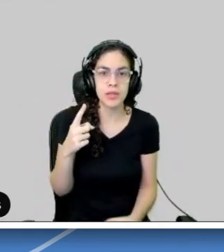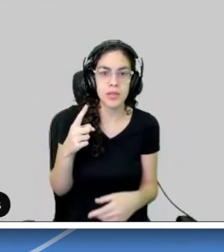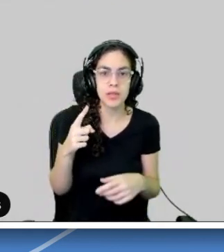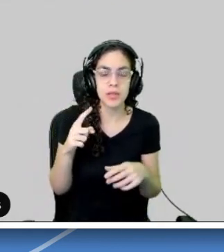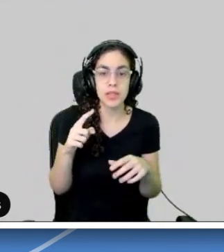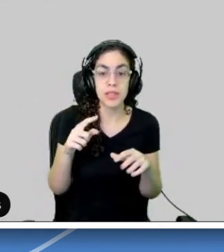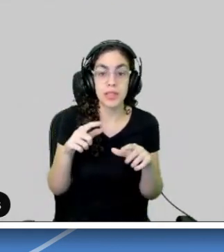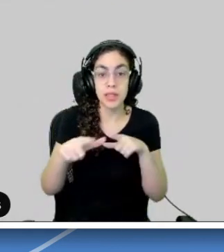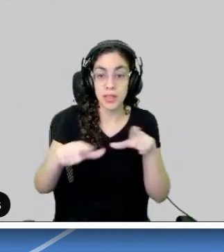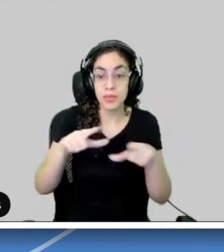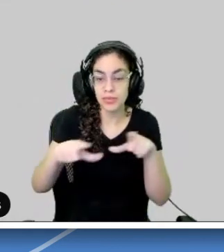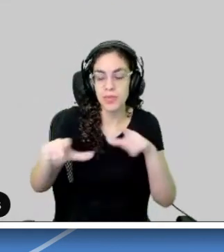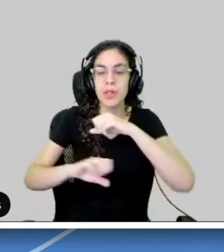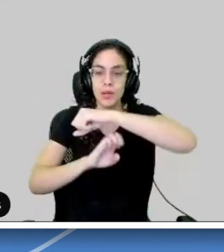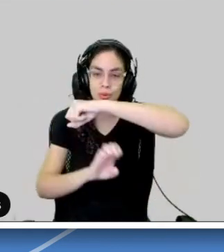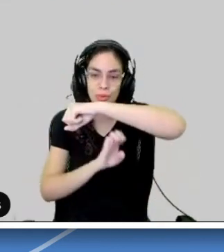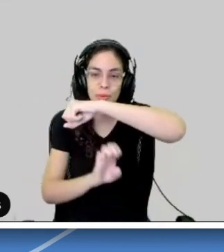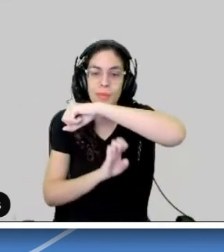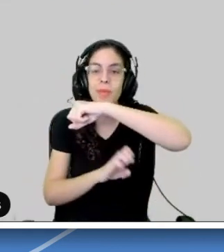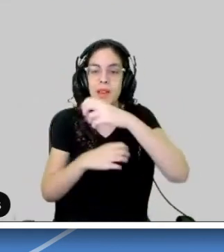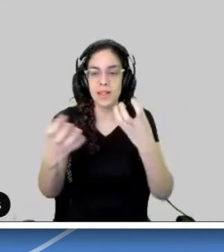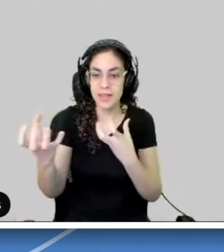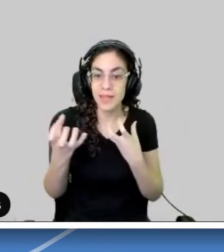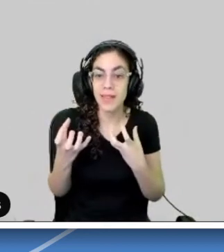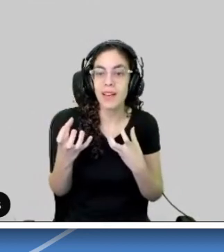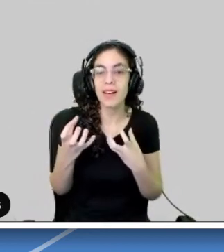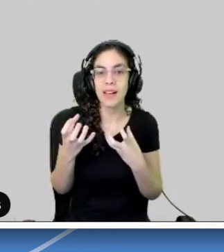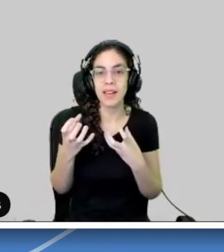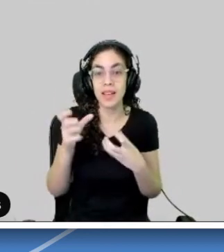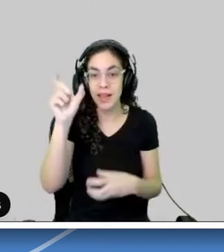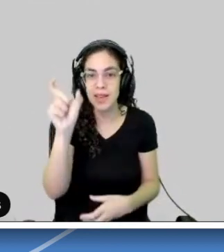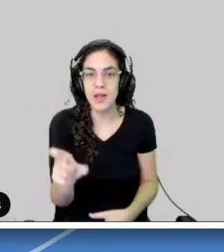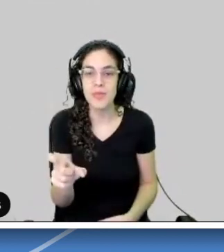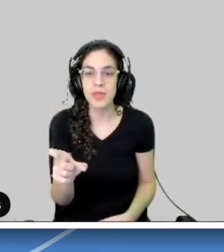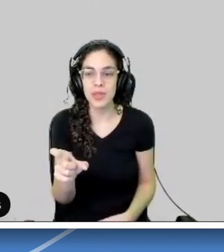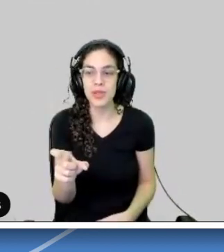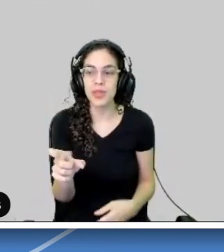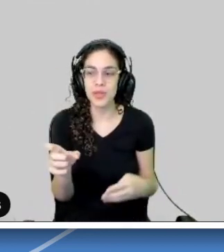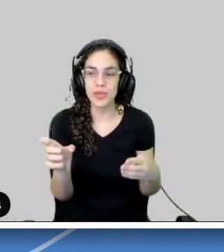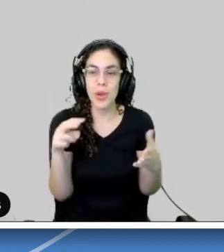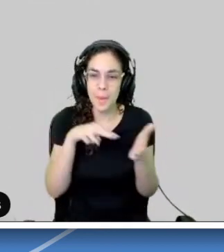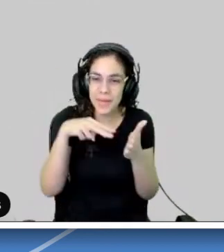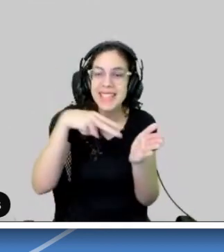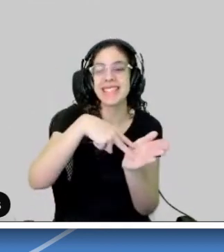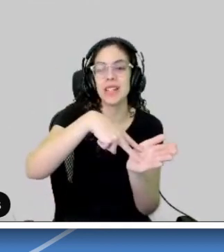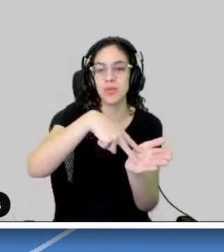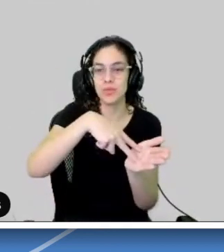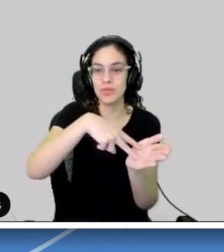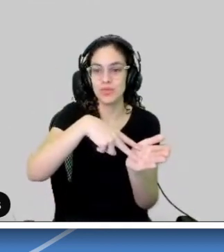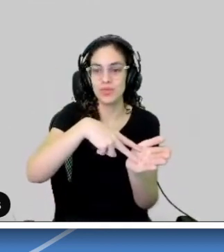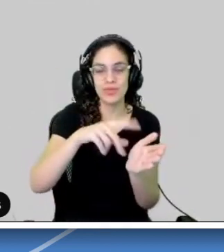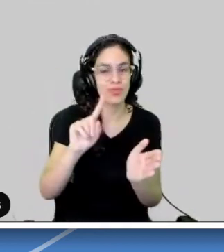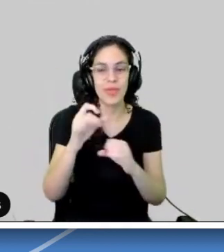ele fisicamente no local de trabalho, e não remotamente. Isso a grande maioria dos alunos. Além disso, a